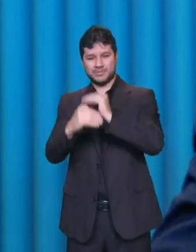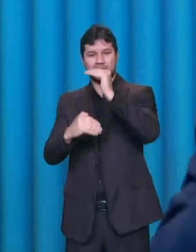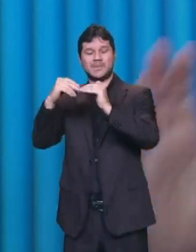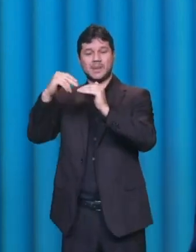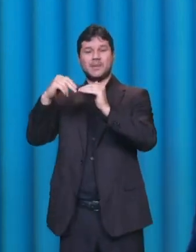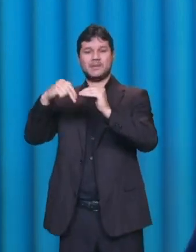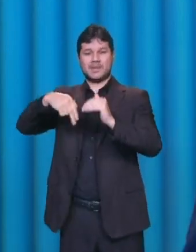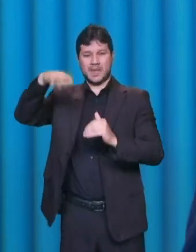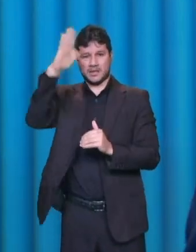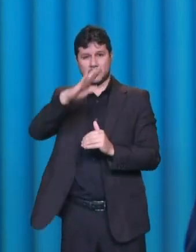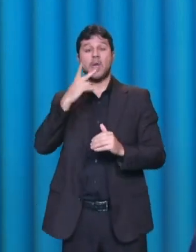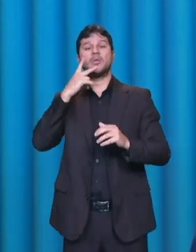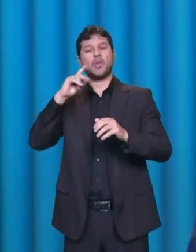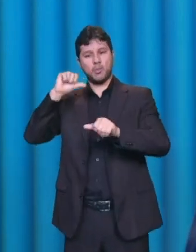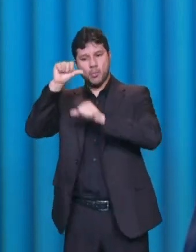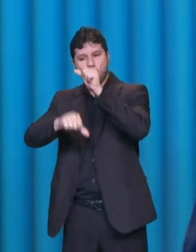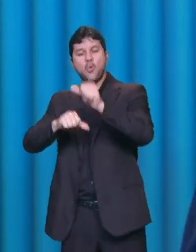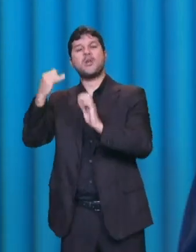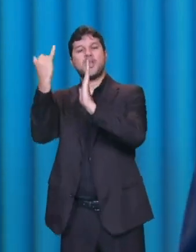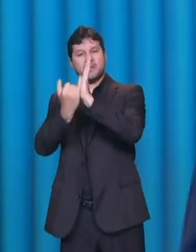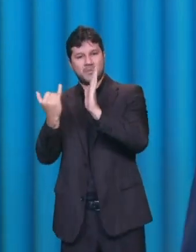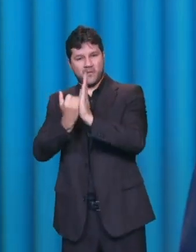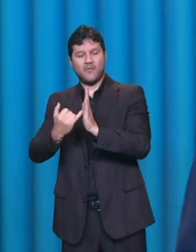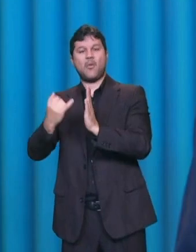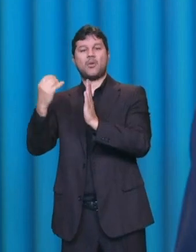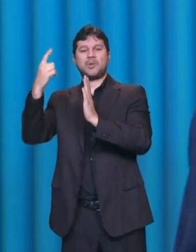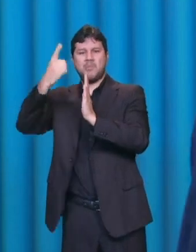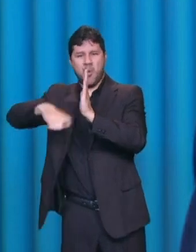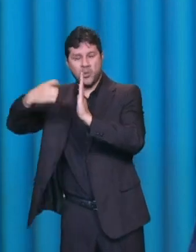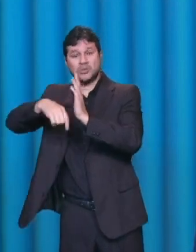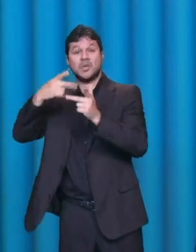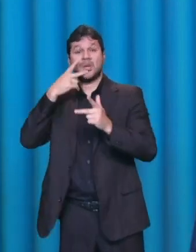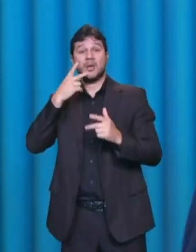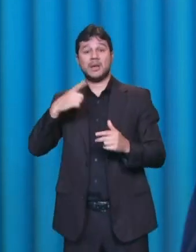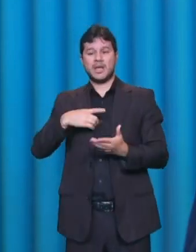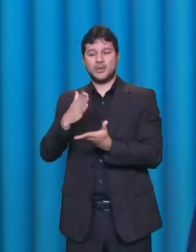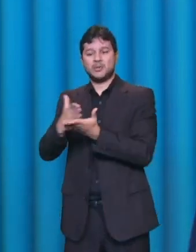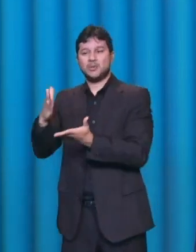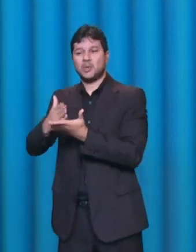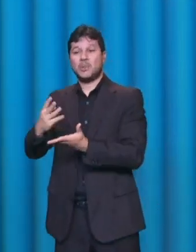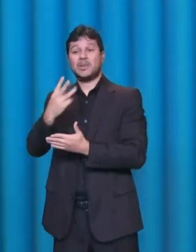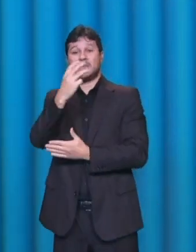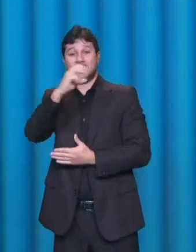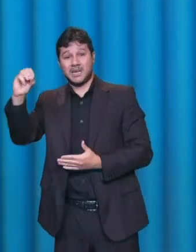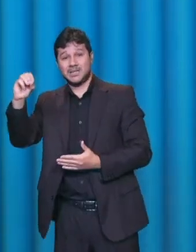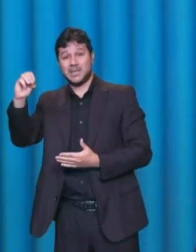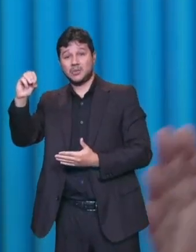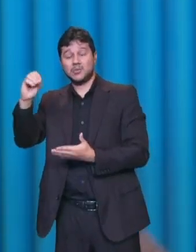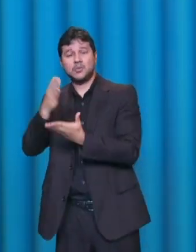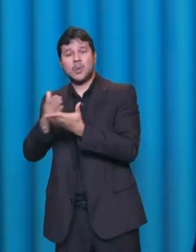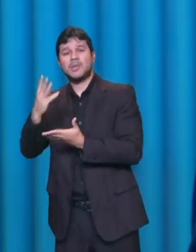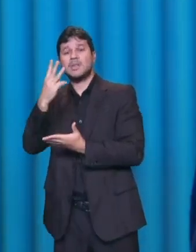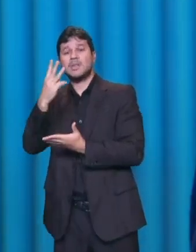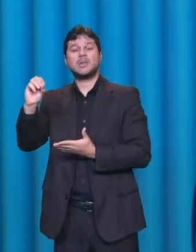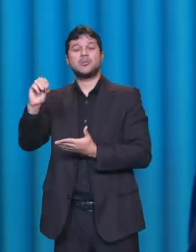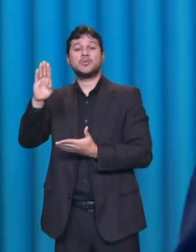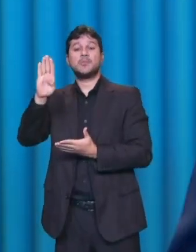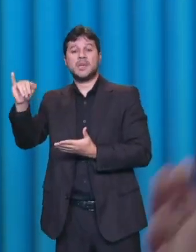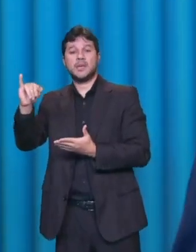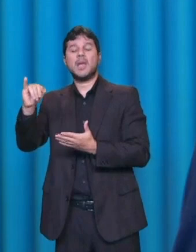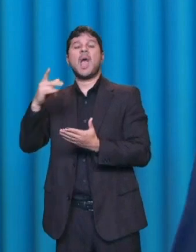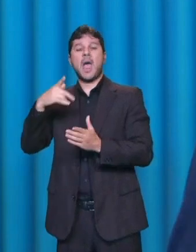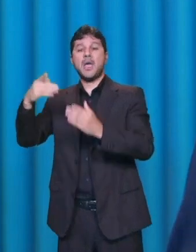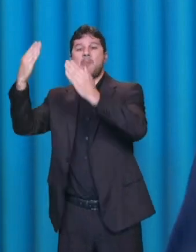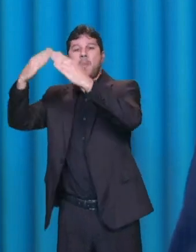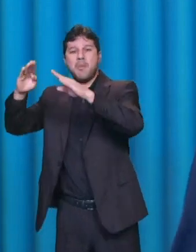propõe uma profunda reforma fiscal que deixa líquidos 300 bilhões de reais por ano. Com 100 bilhões de reais eu quero abater impostos,